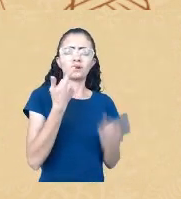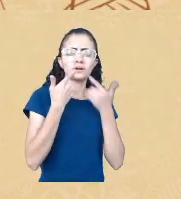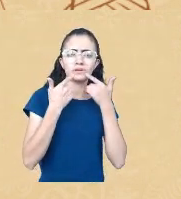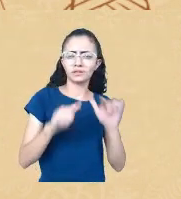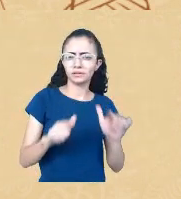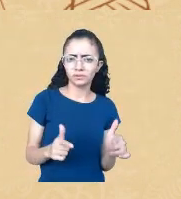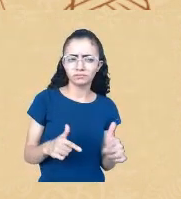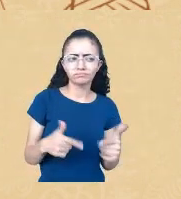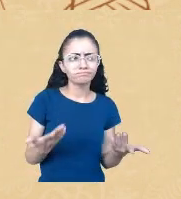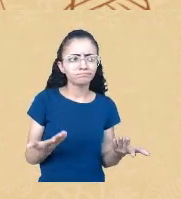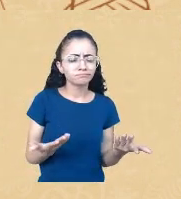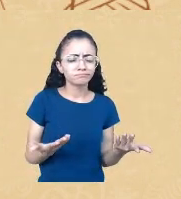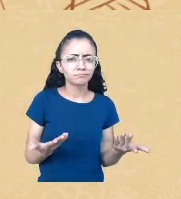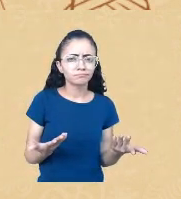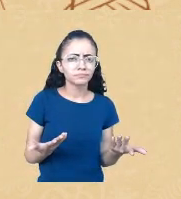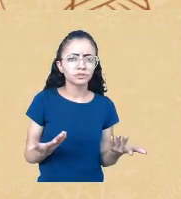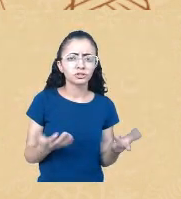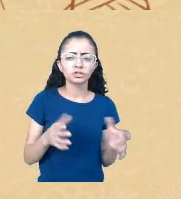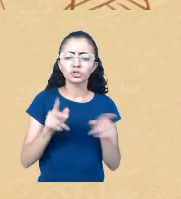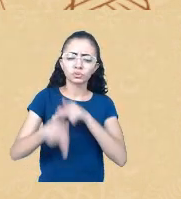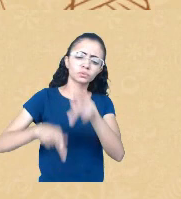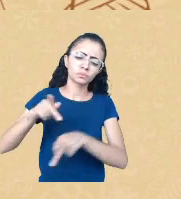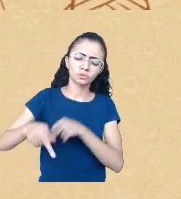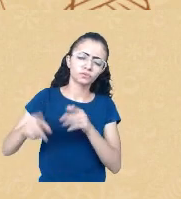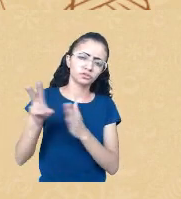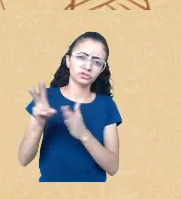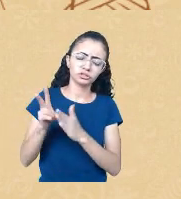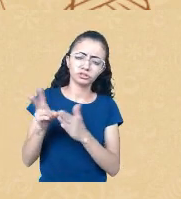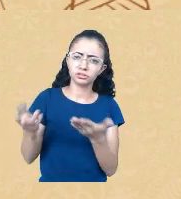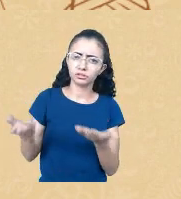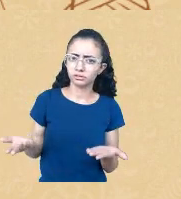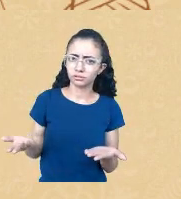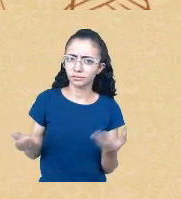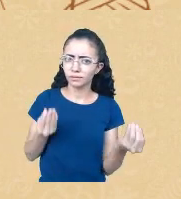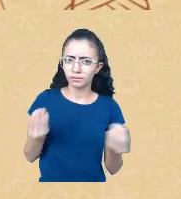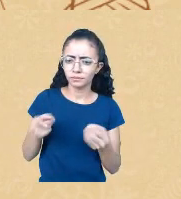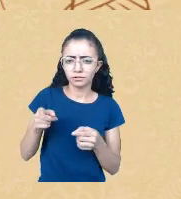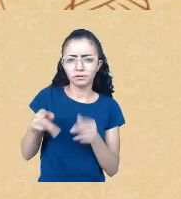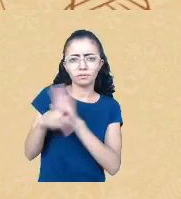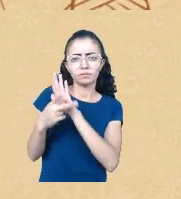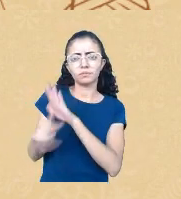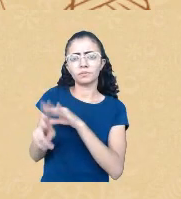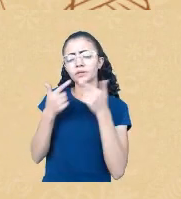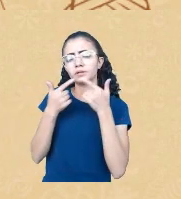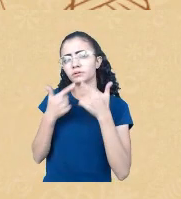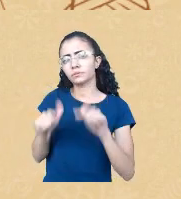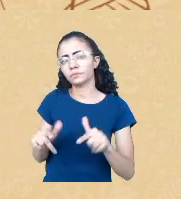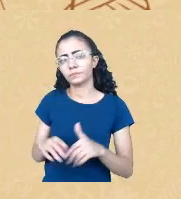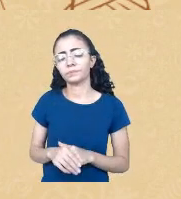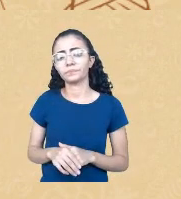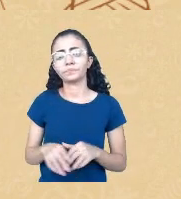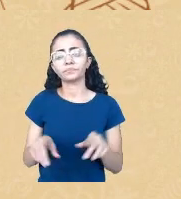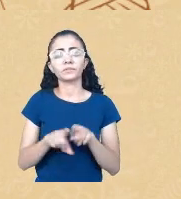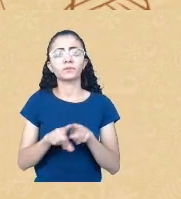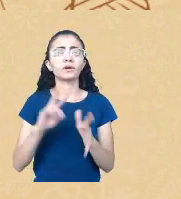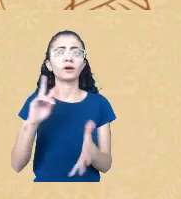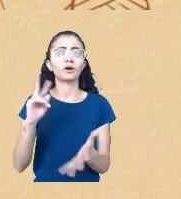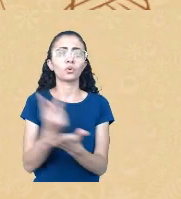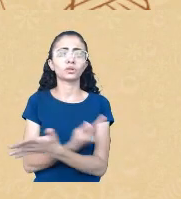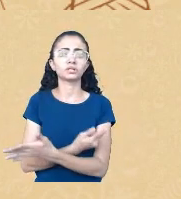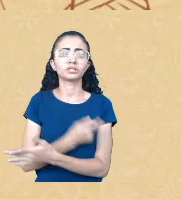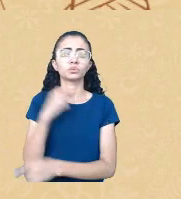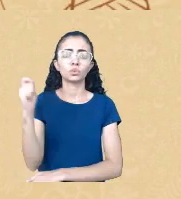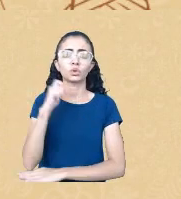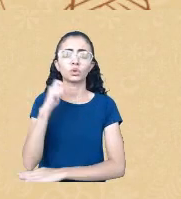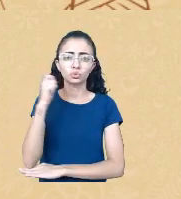vocês um caso que aconteceu em 2002 de uma rádio no Mato Grosso do Sul, em Campo Grande, que tinha uma programação em